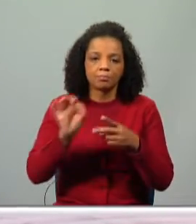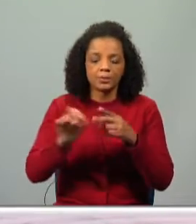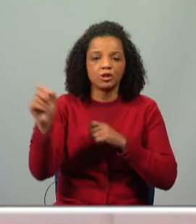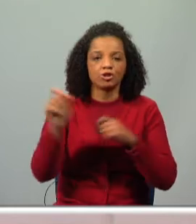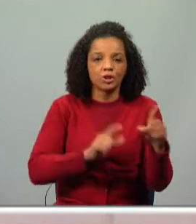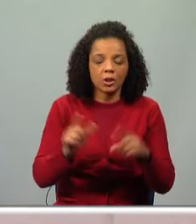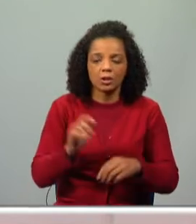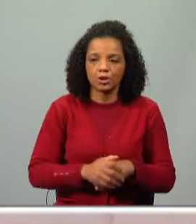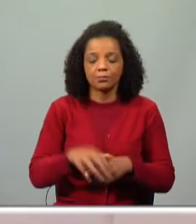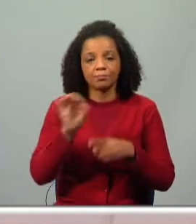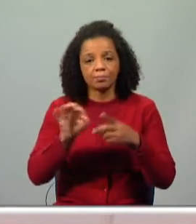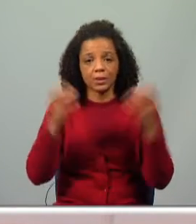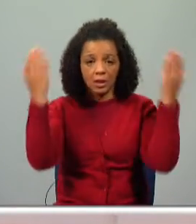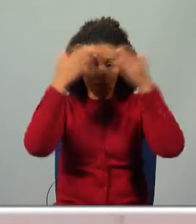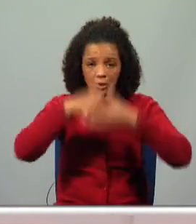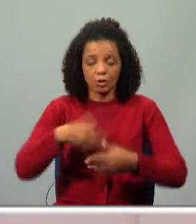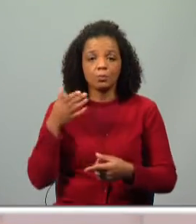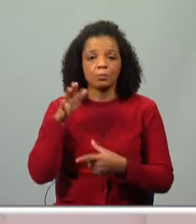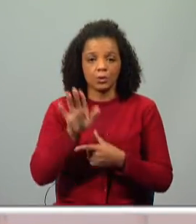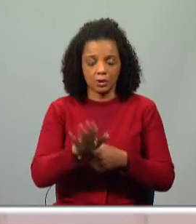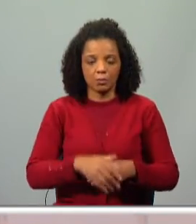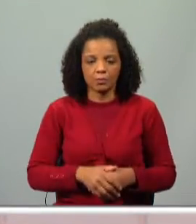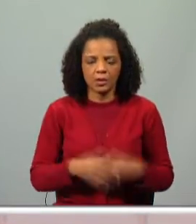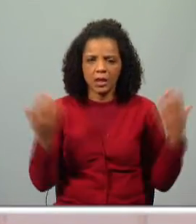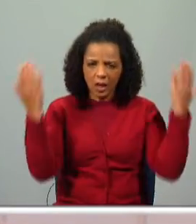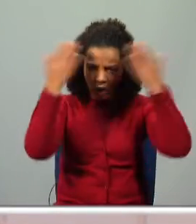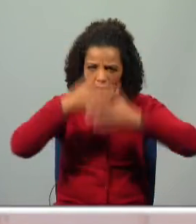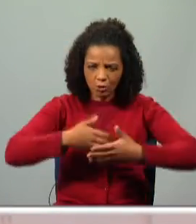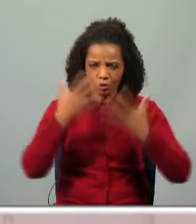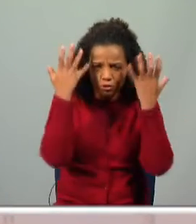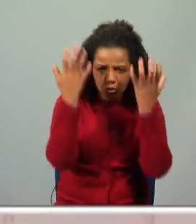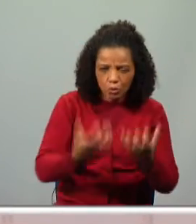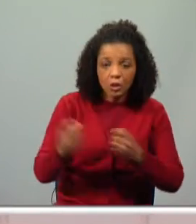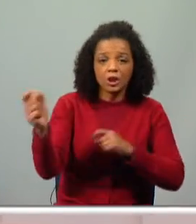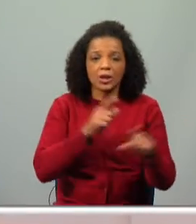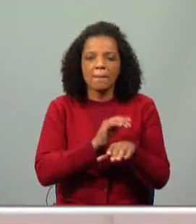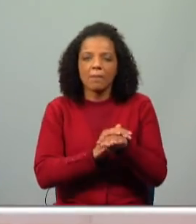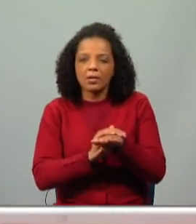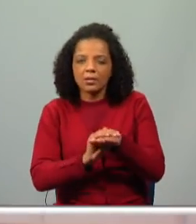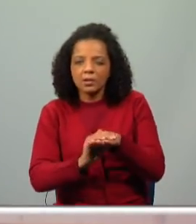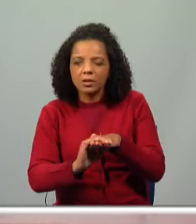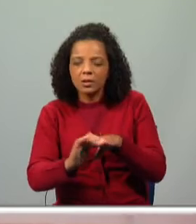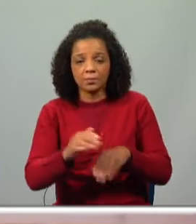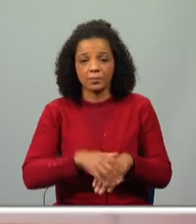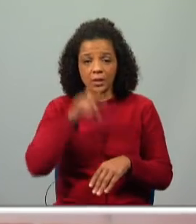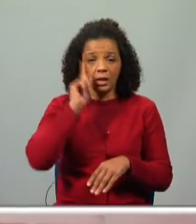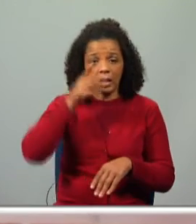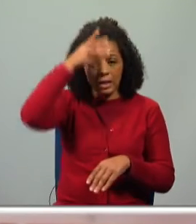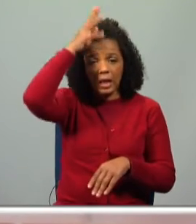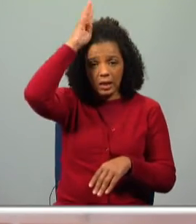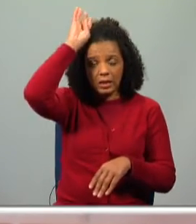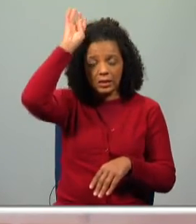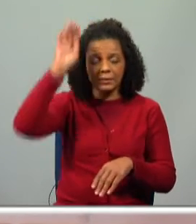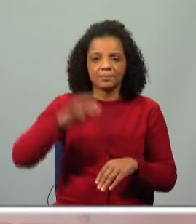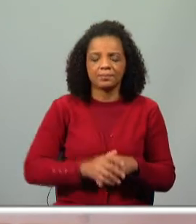estrelas, que caracterizaram a noite. Por exemplo, a noite era escura, as estrelas eram macias e a galinha, como vimos